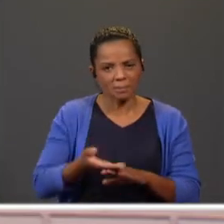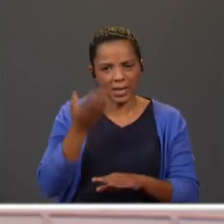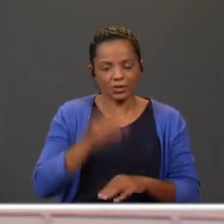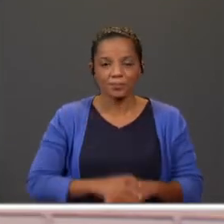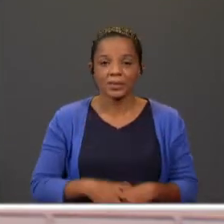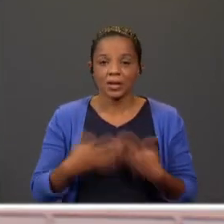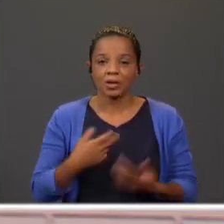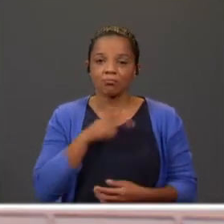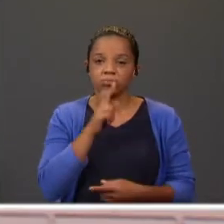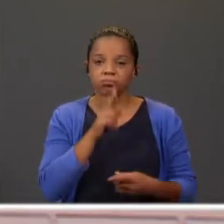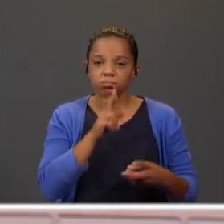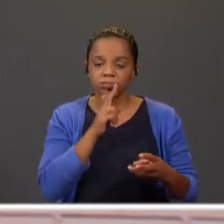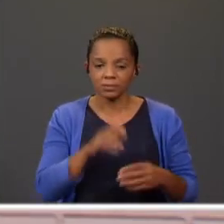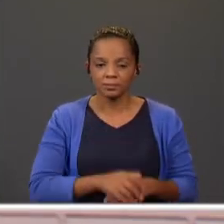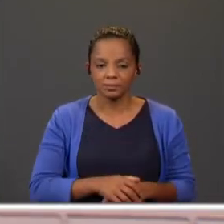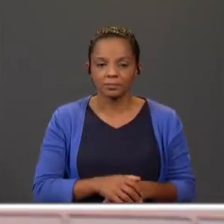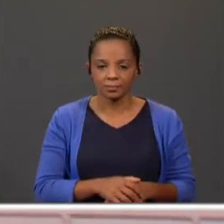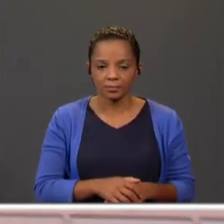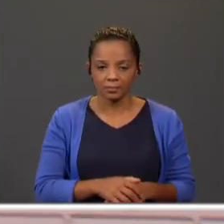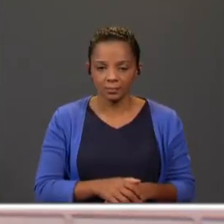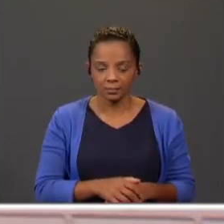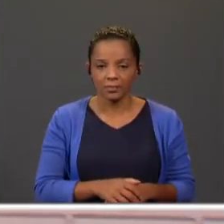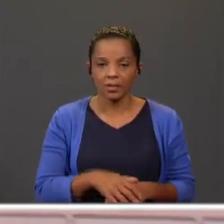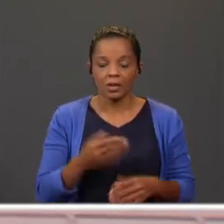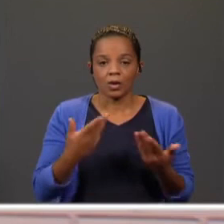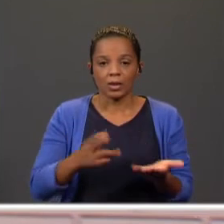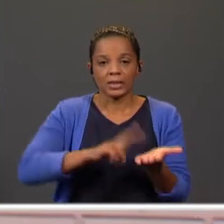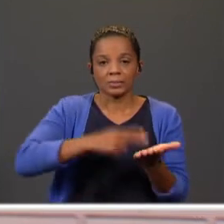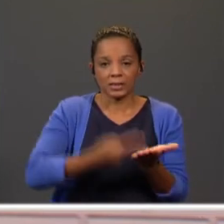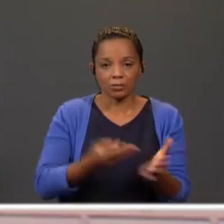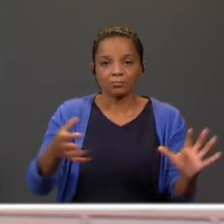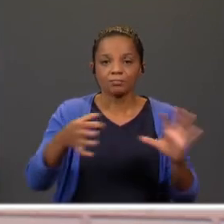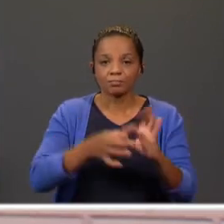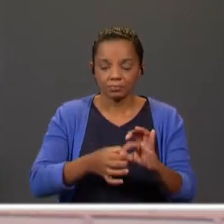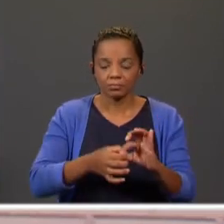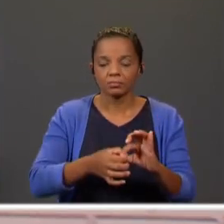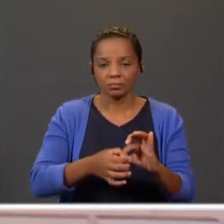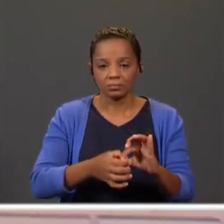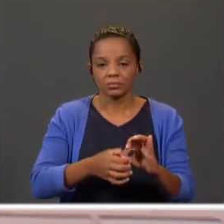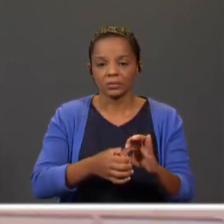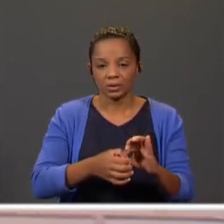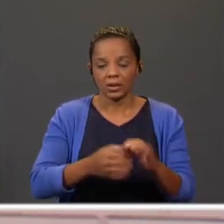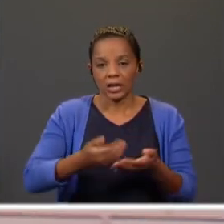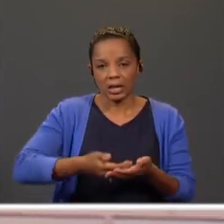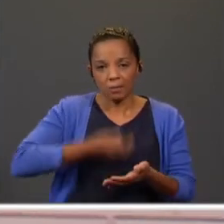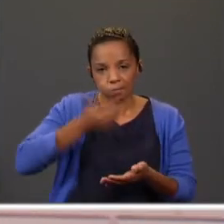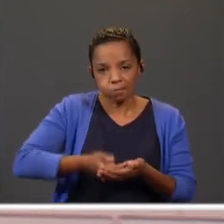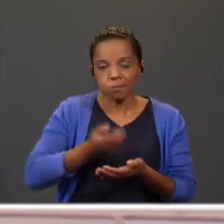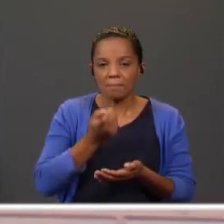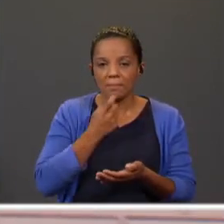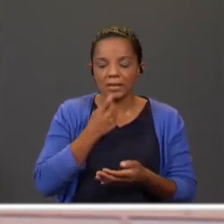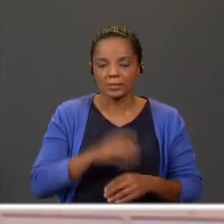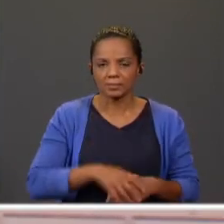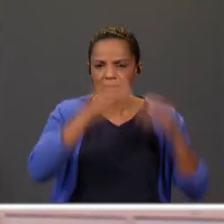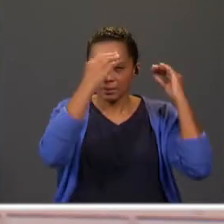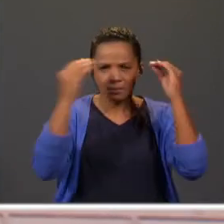responder a questões de interpretação sobre o nosso caldo de pedra. E então, quais eram as